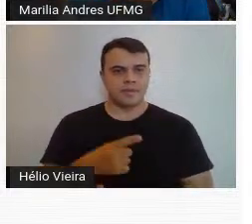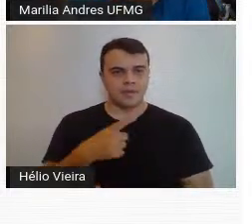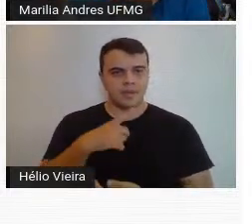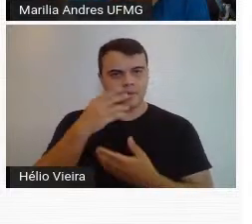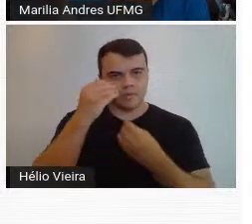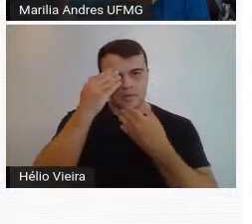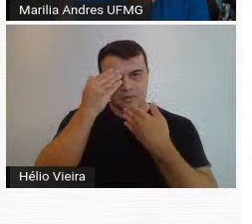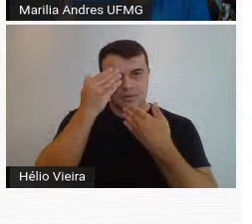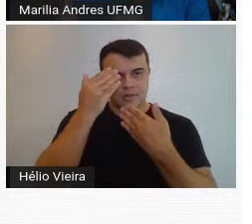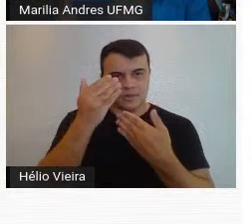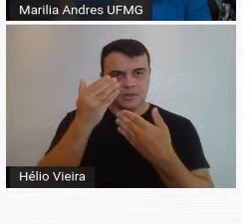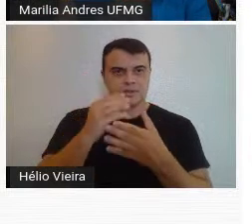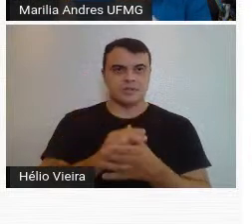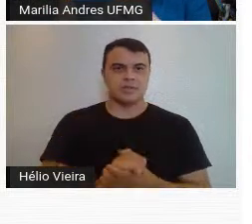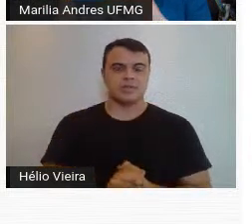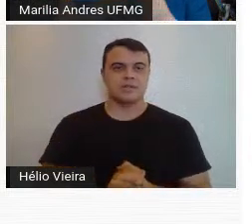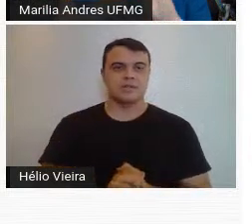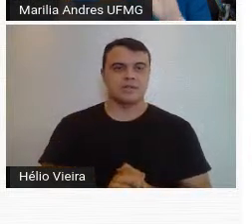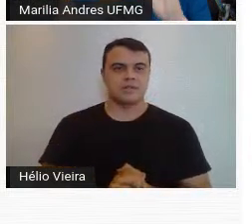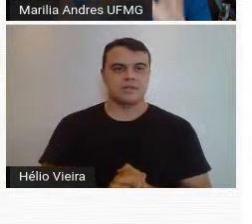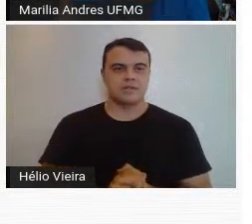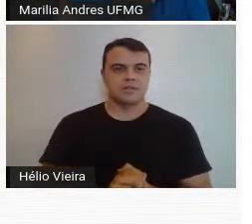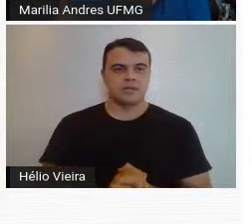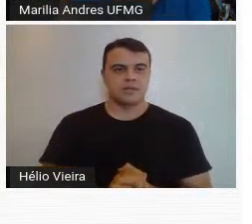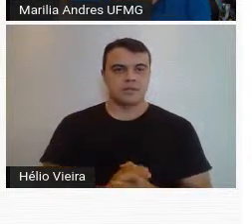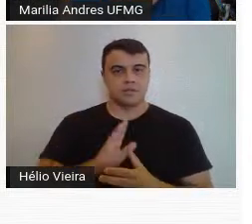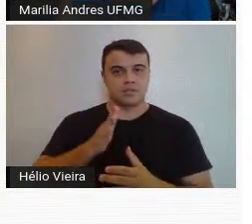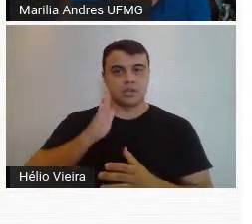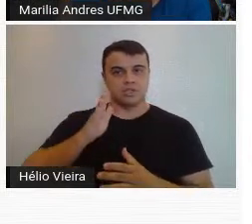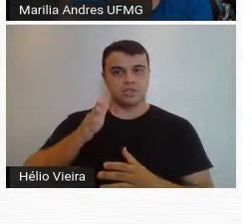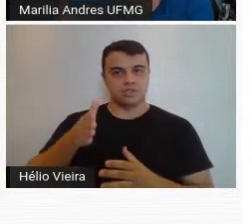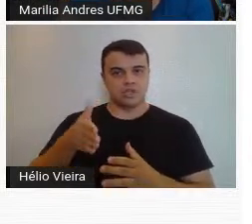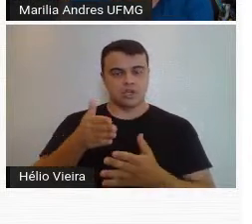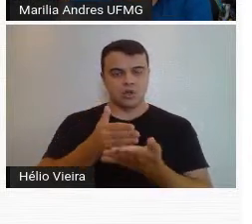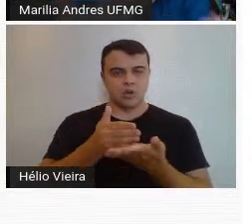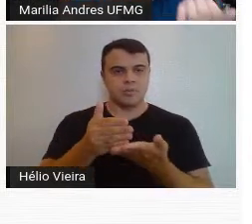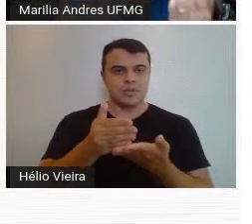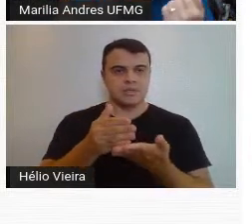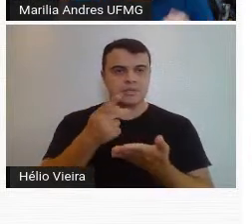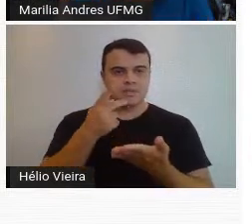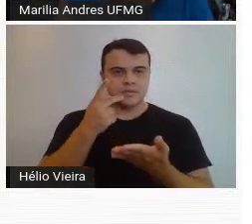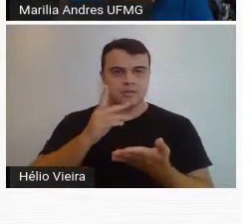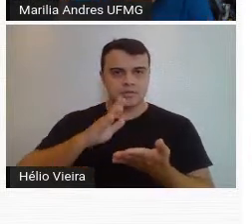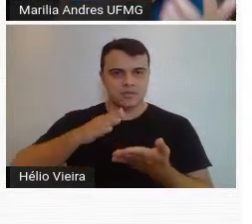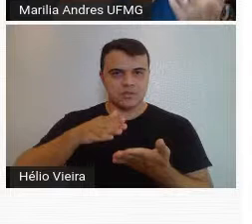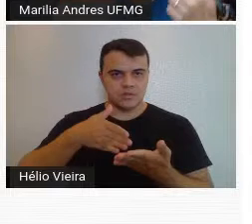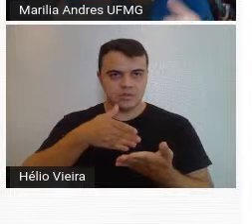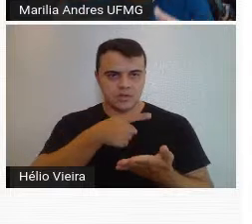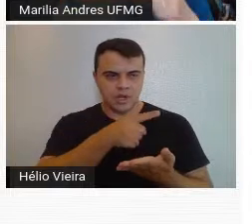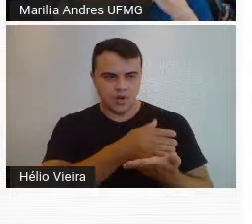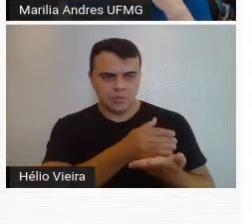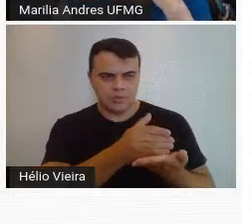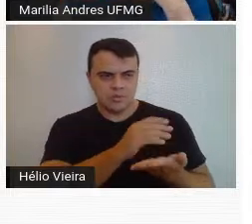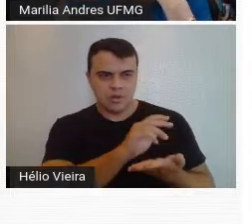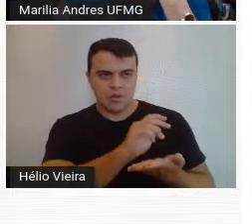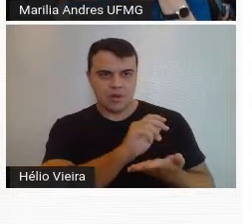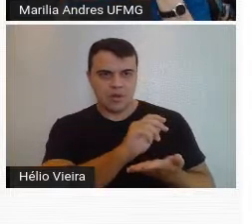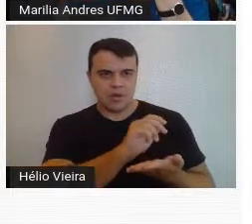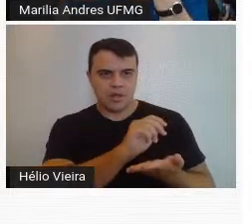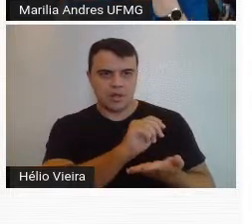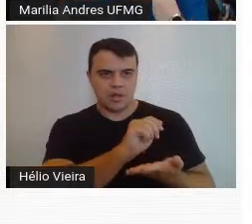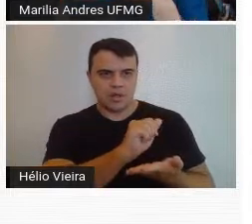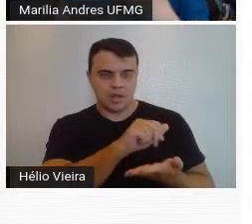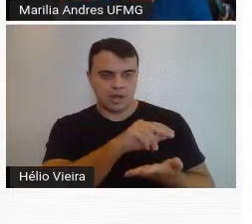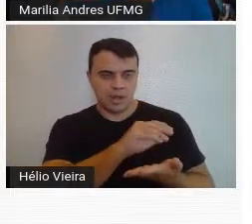agradecimentos. Vou começar direto pegando já o gancho da fala da Ana,